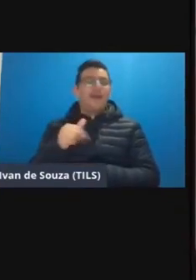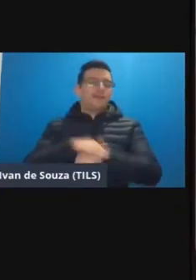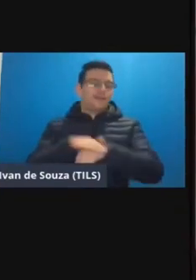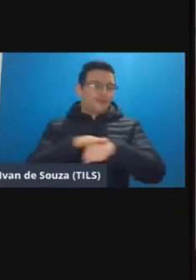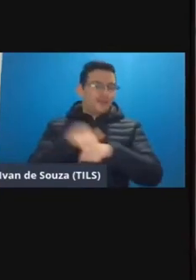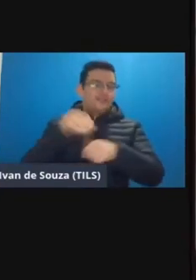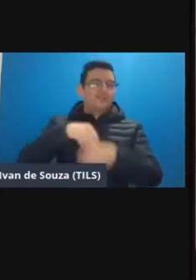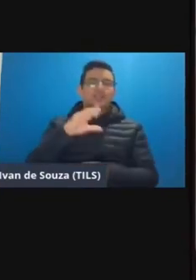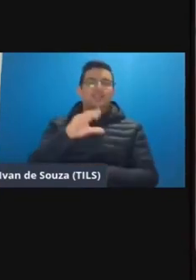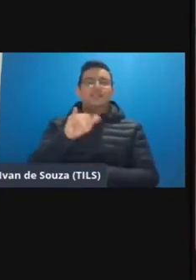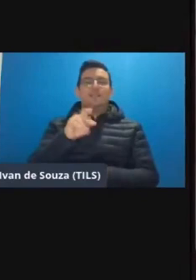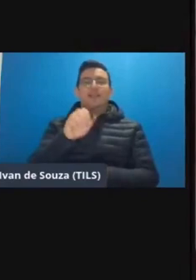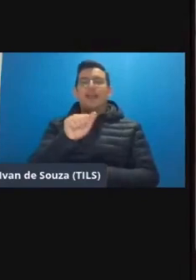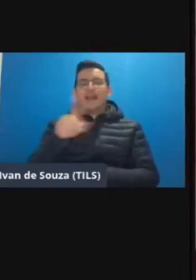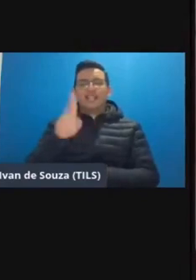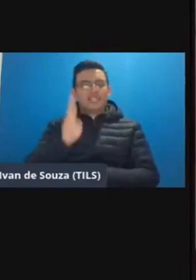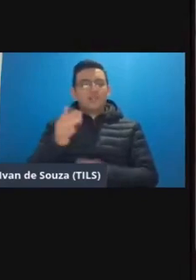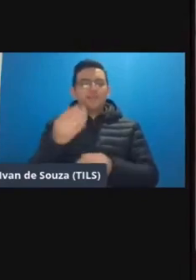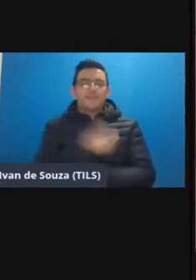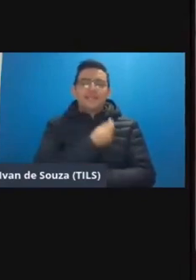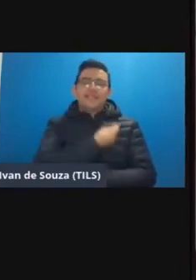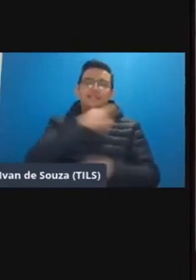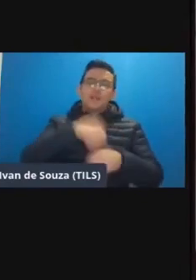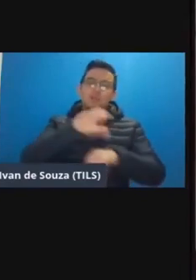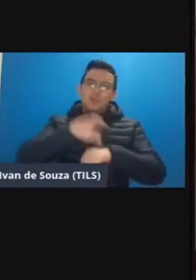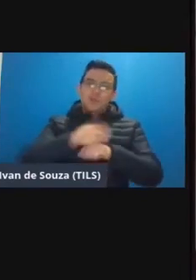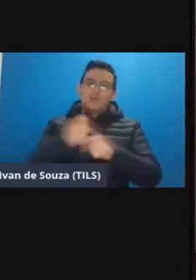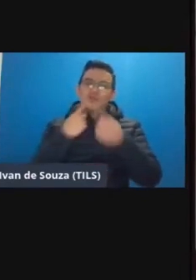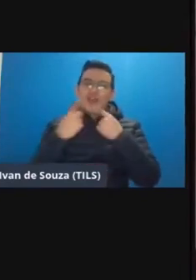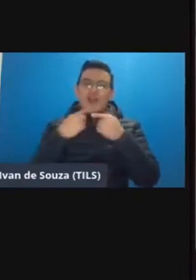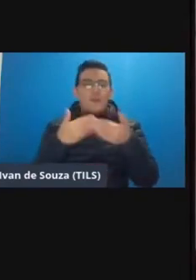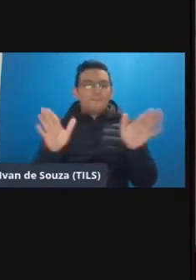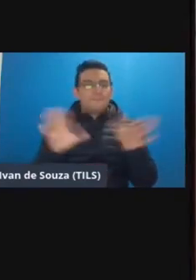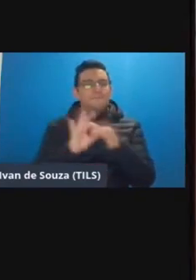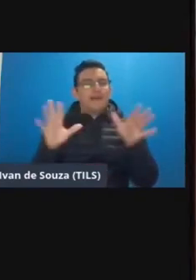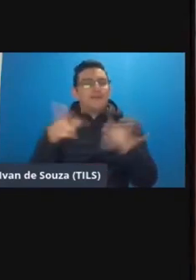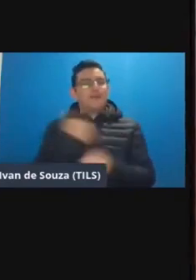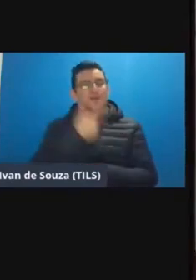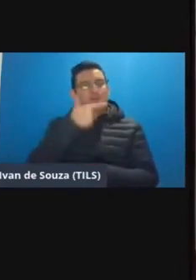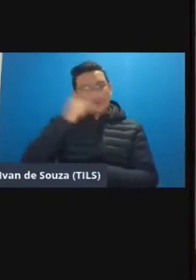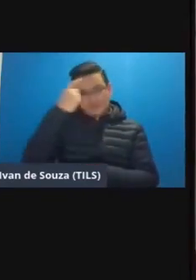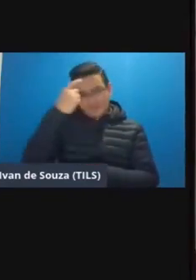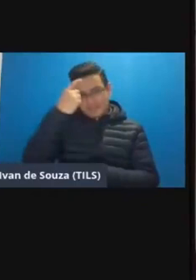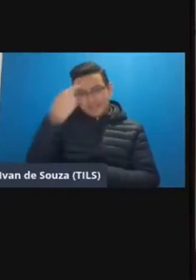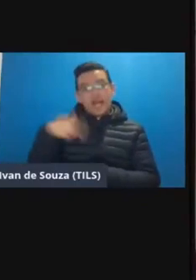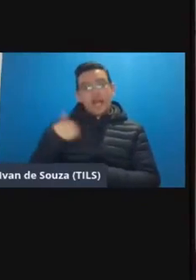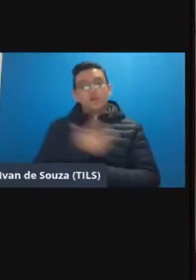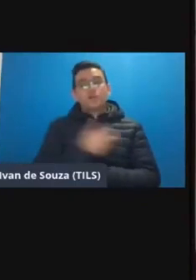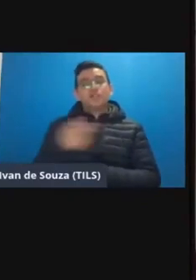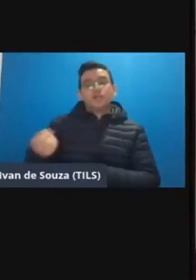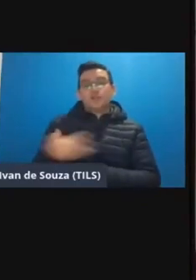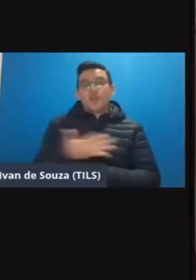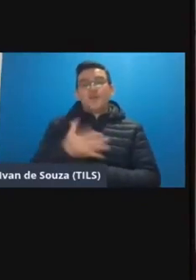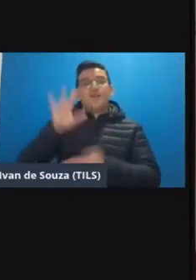peade agradeço ele também tá sempre presente nos cursos e com esse diálogo aberto né para que pensemos essa nossa nova